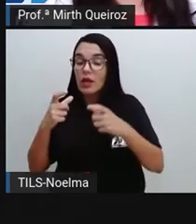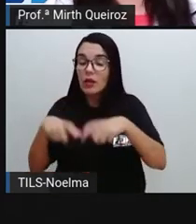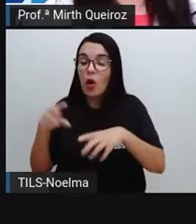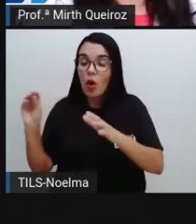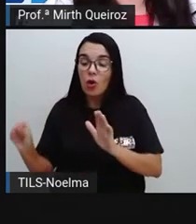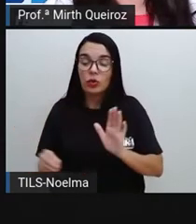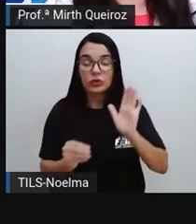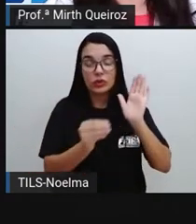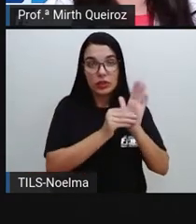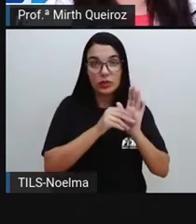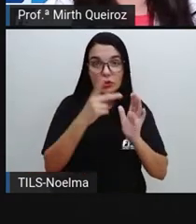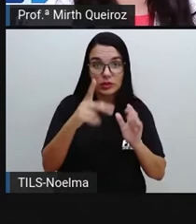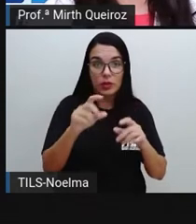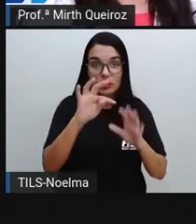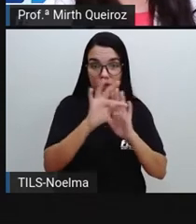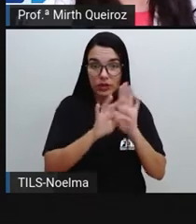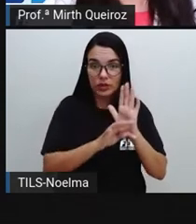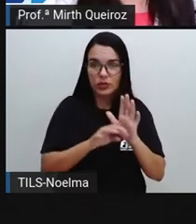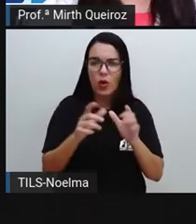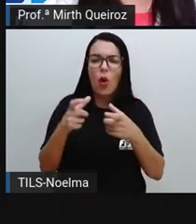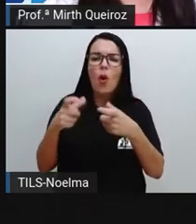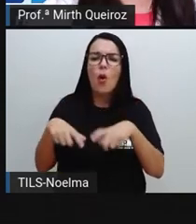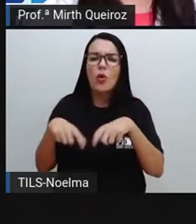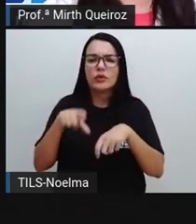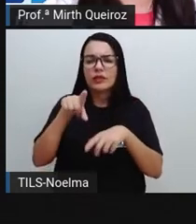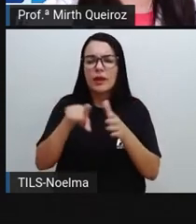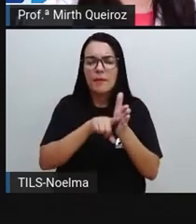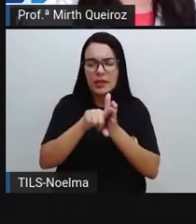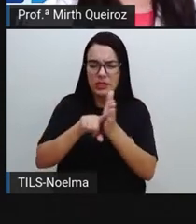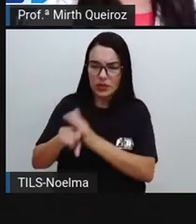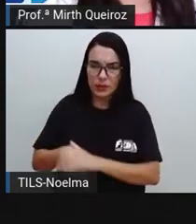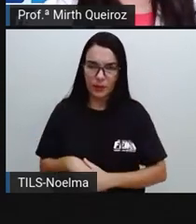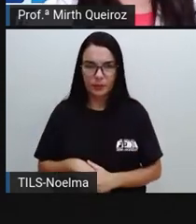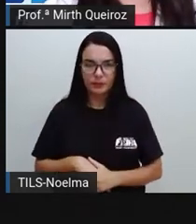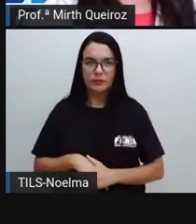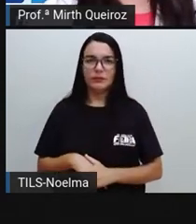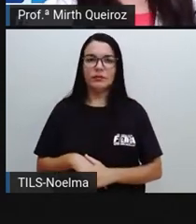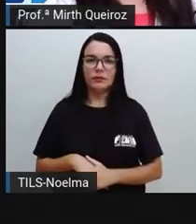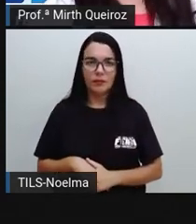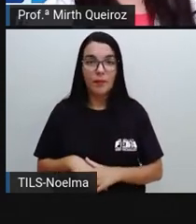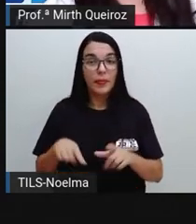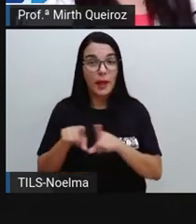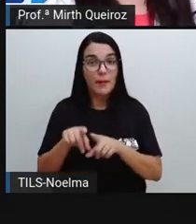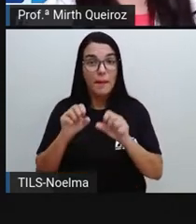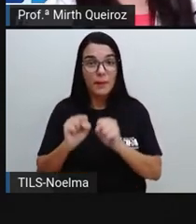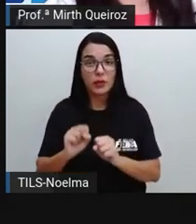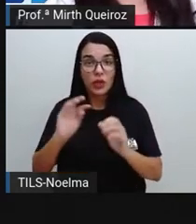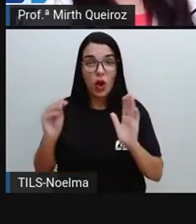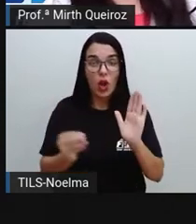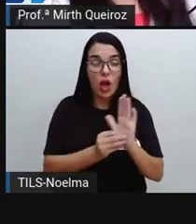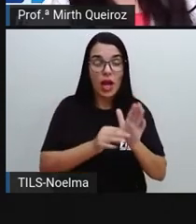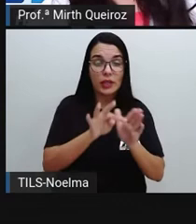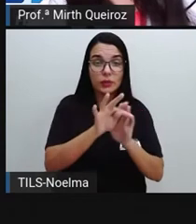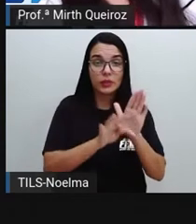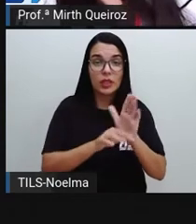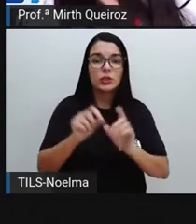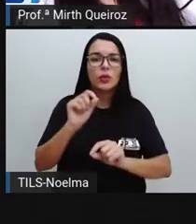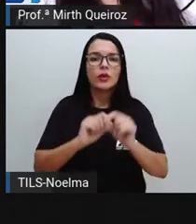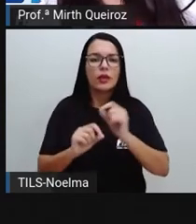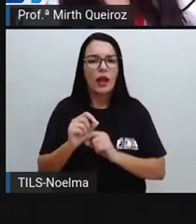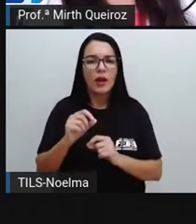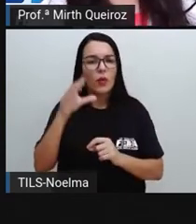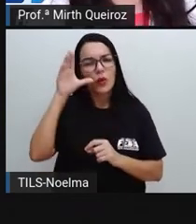a fonte da pesquisa, certo? Durante o texto também, vocês podem colocar outras curiosidades sobre o assunto, como você